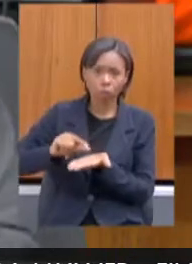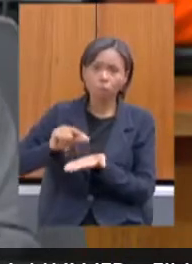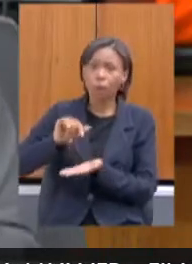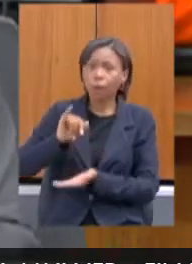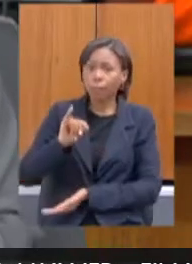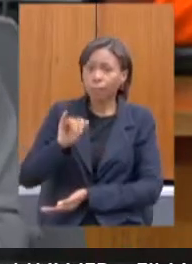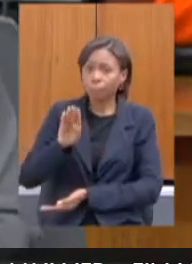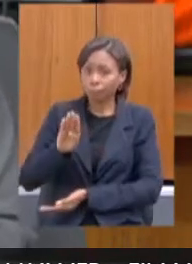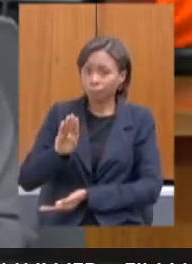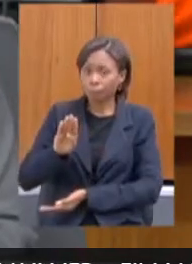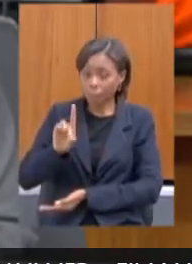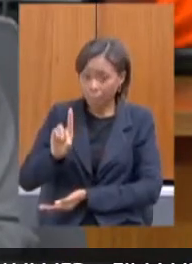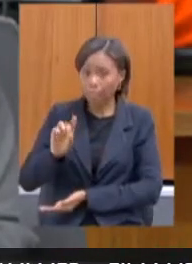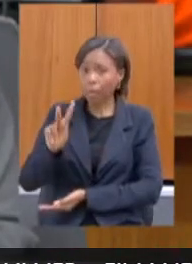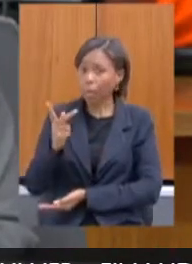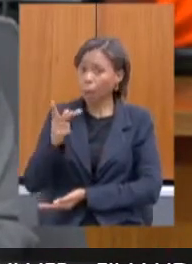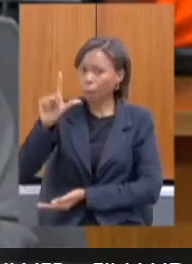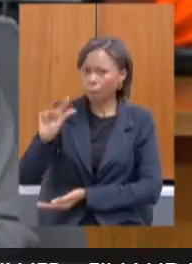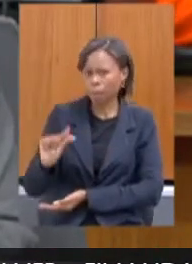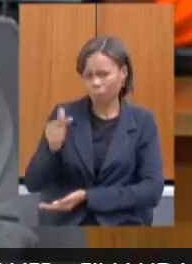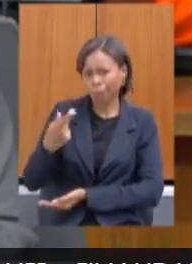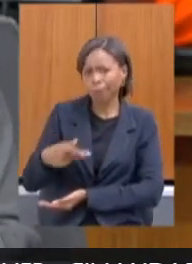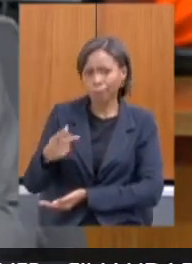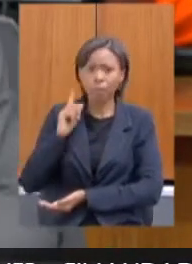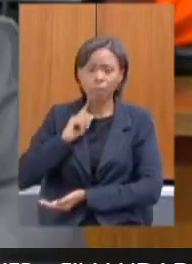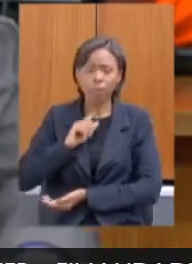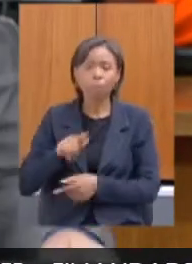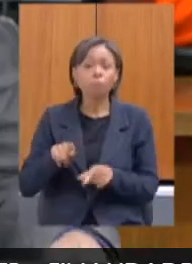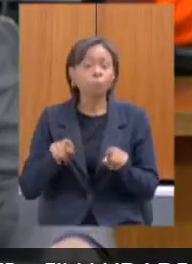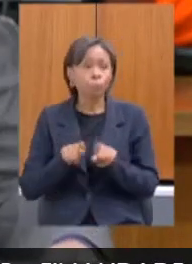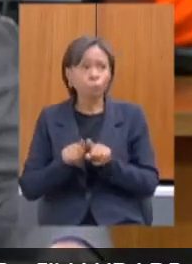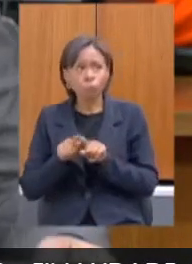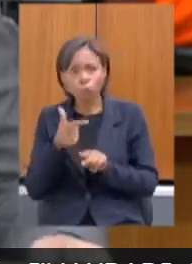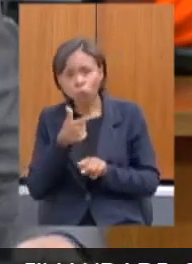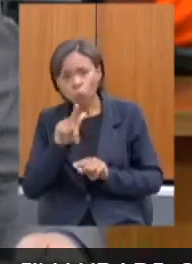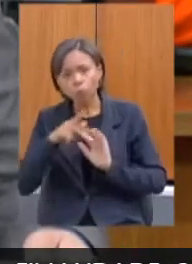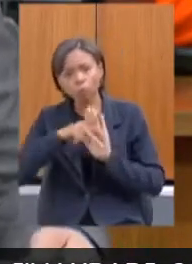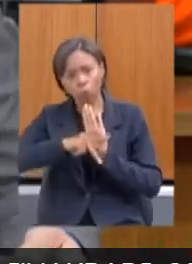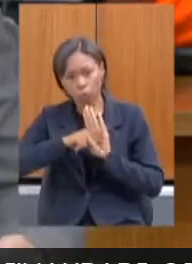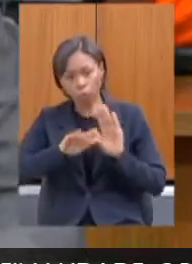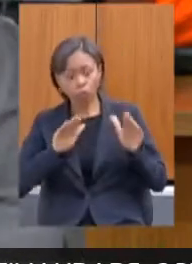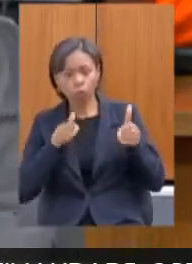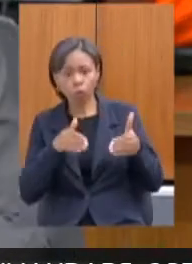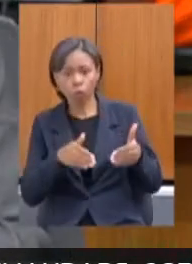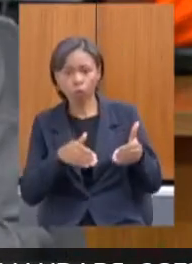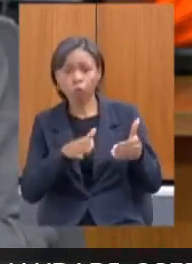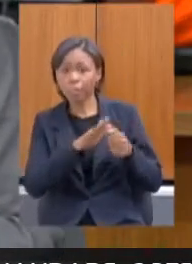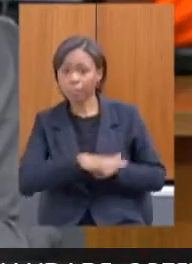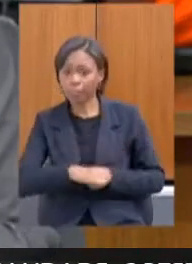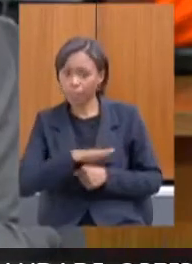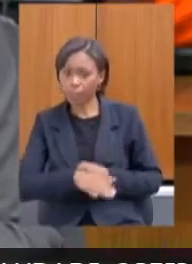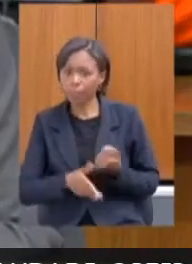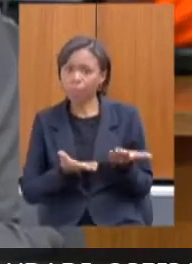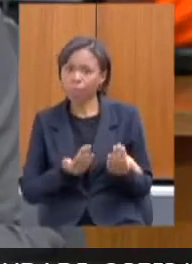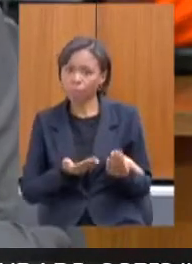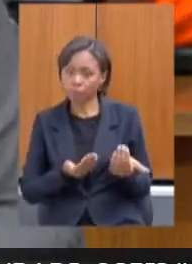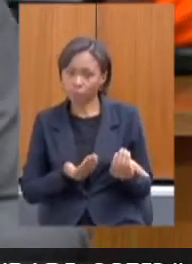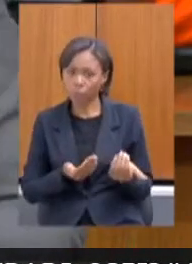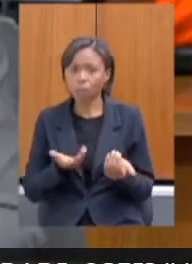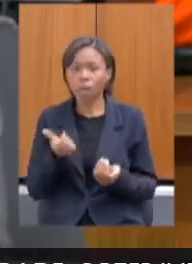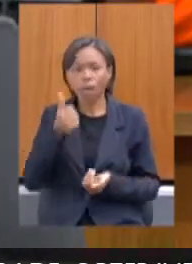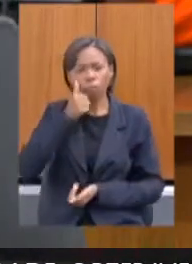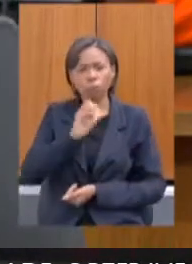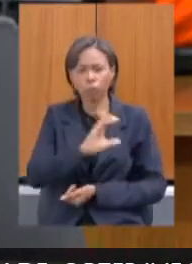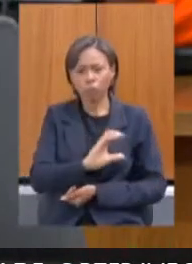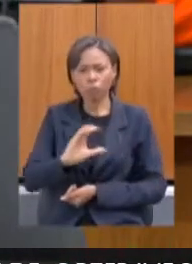Estado. E voltada para a política para as crianças e adolescentes, como também uma das coordenadoras da Frente em Defesa dos Direitos